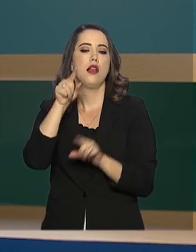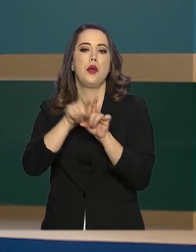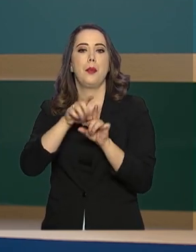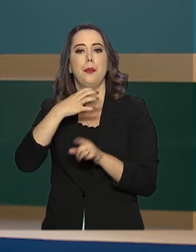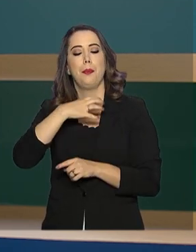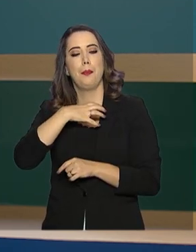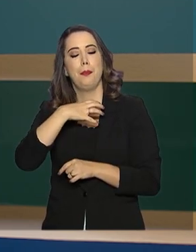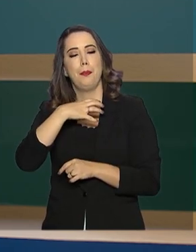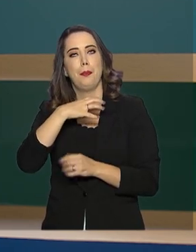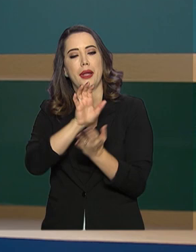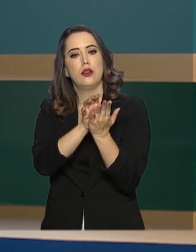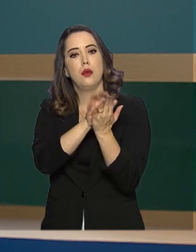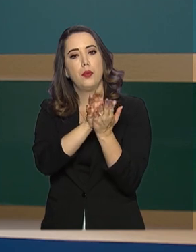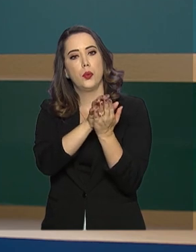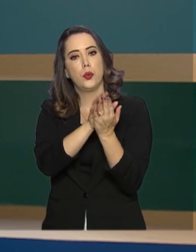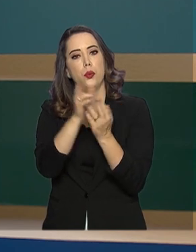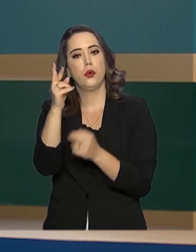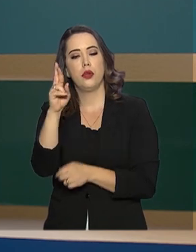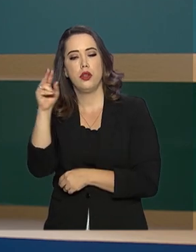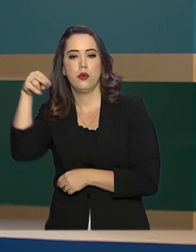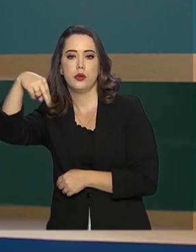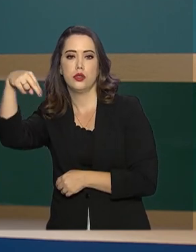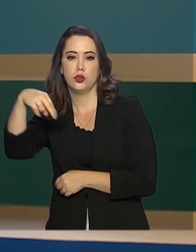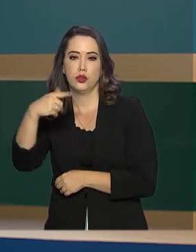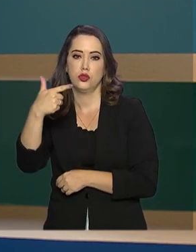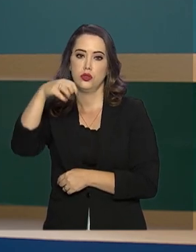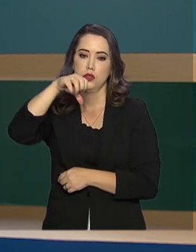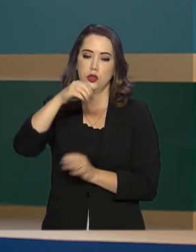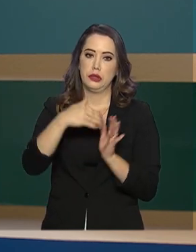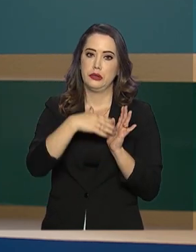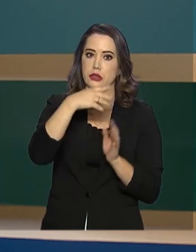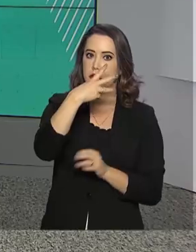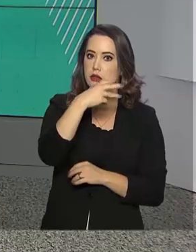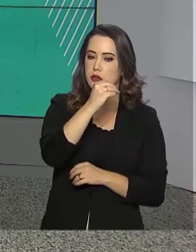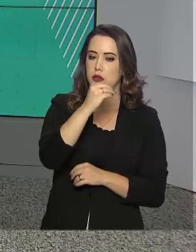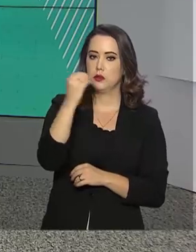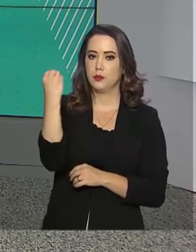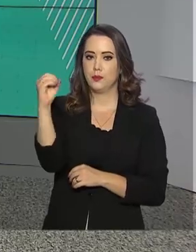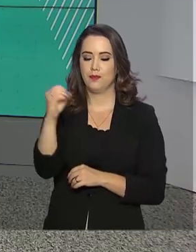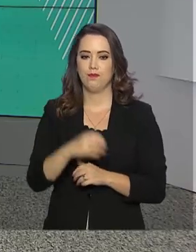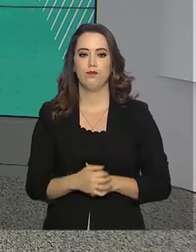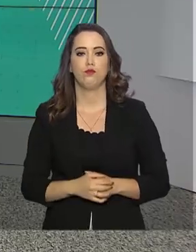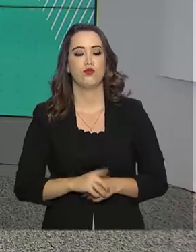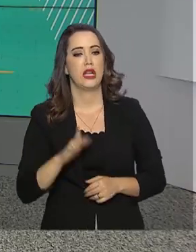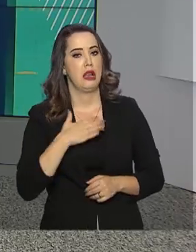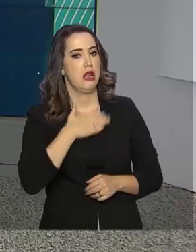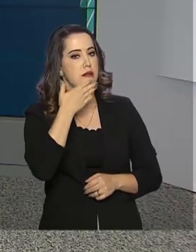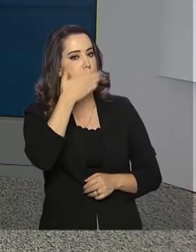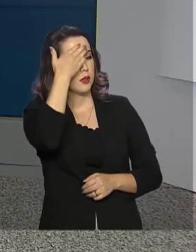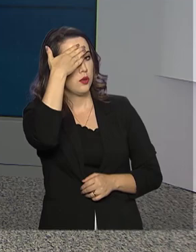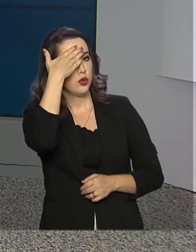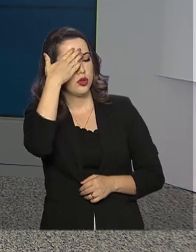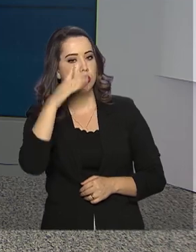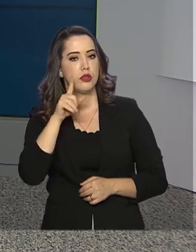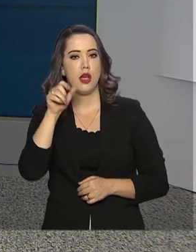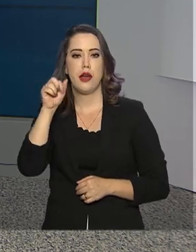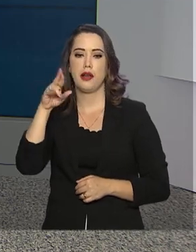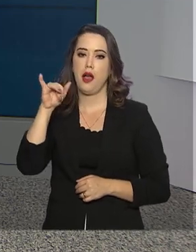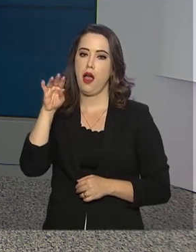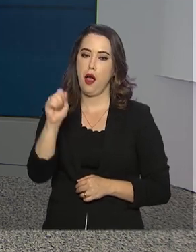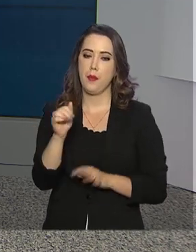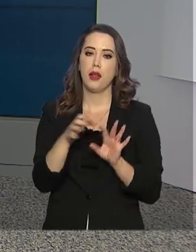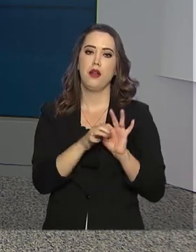e Rio Grande do Norte nos dias 29 e 30 de outubro. A Arábia Saudita habilitou oito novos